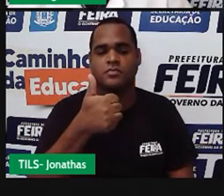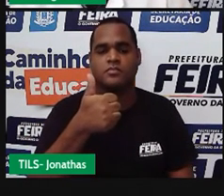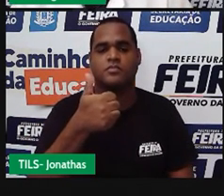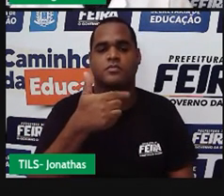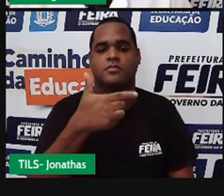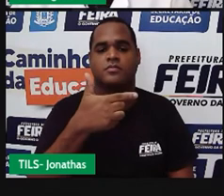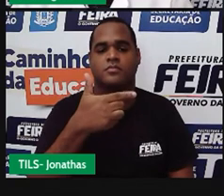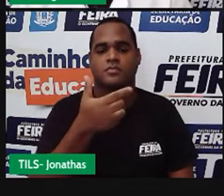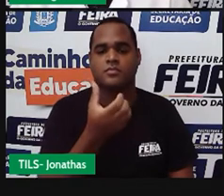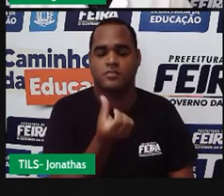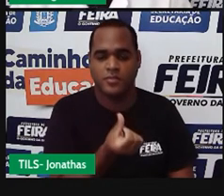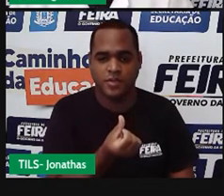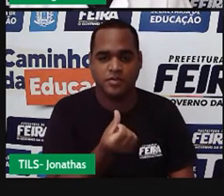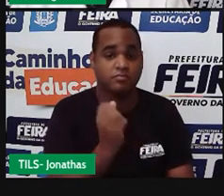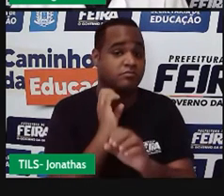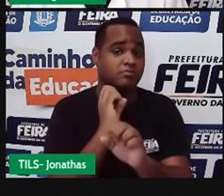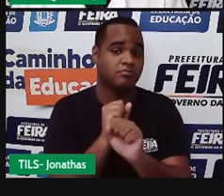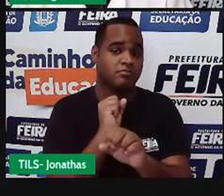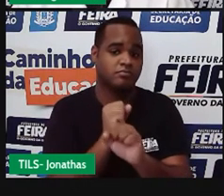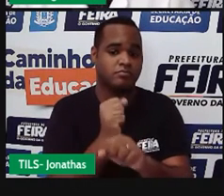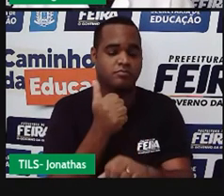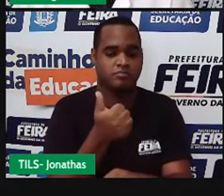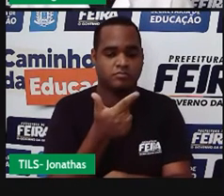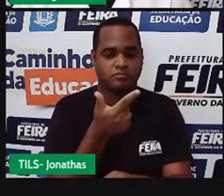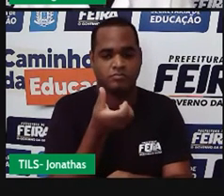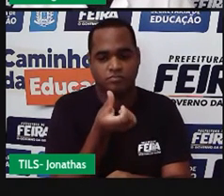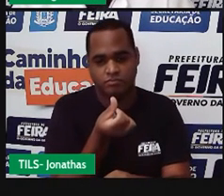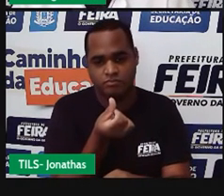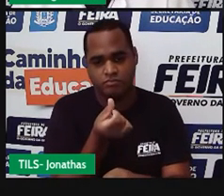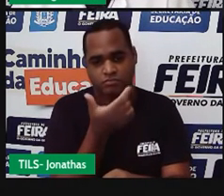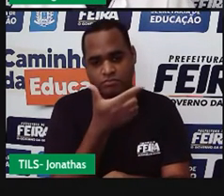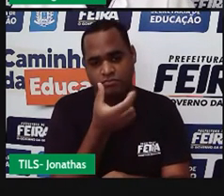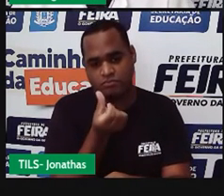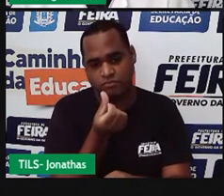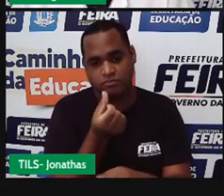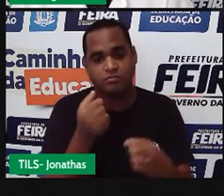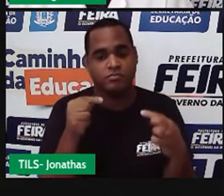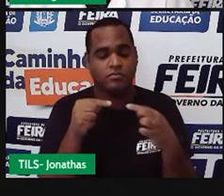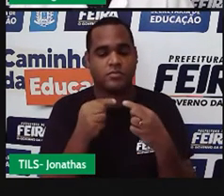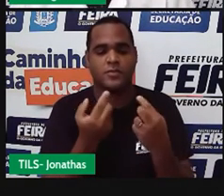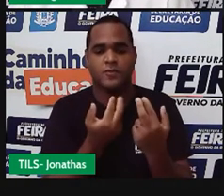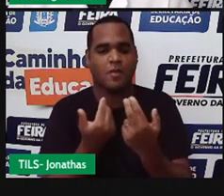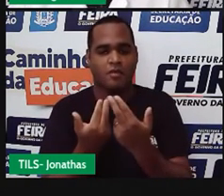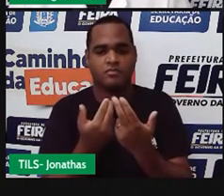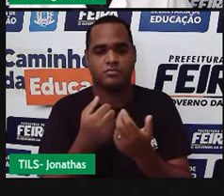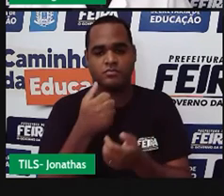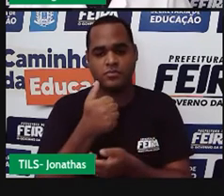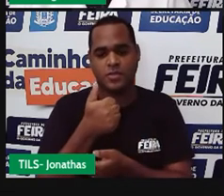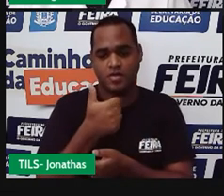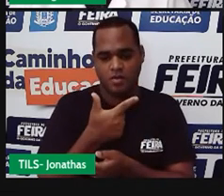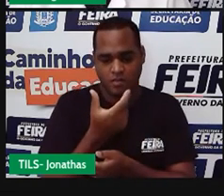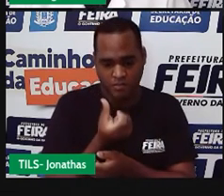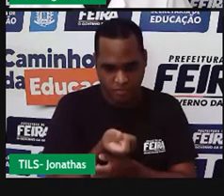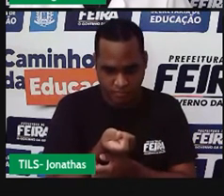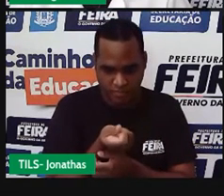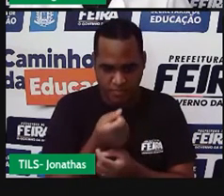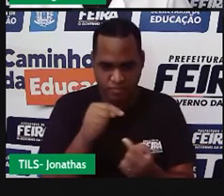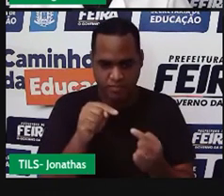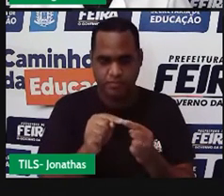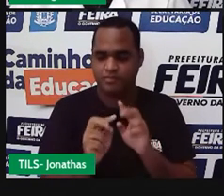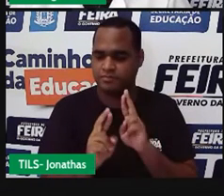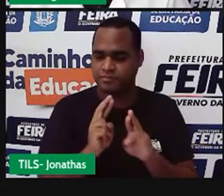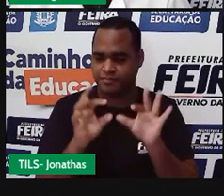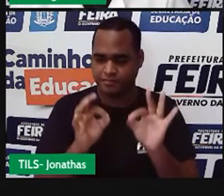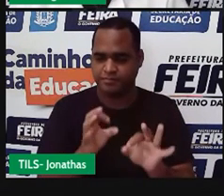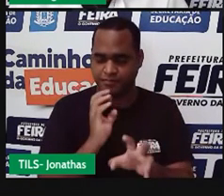126. Então, isso aí é igual a 126, que foi o resultado da soma